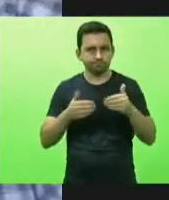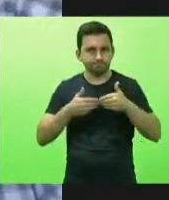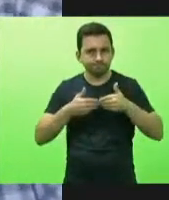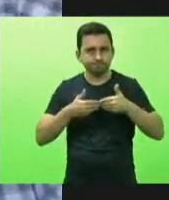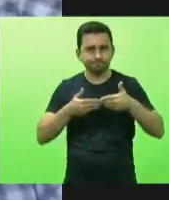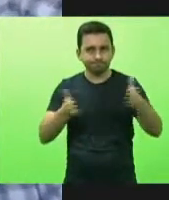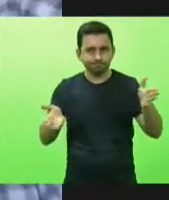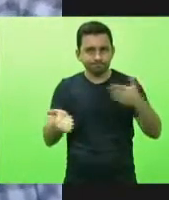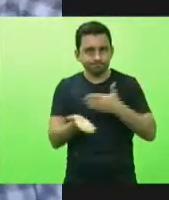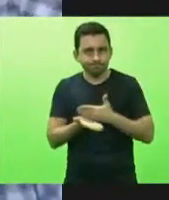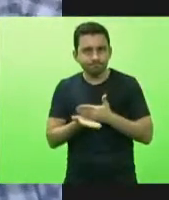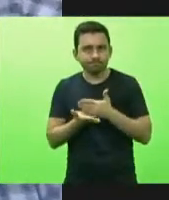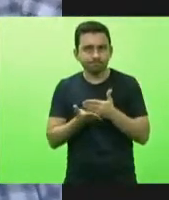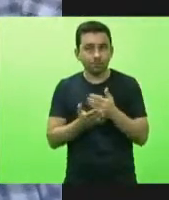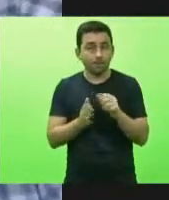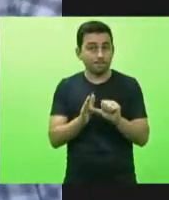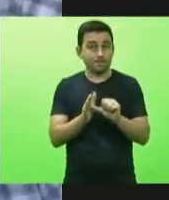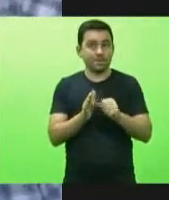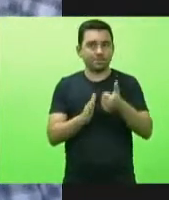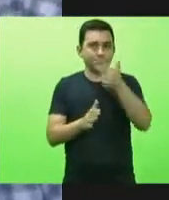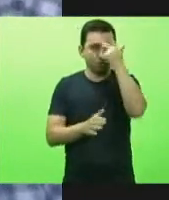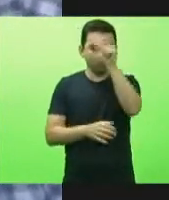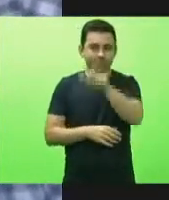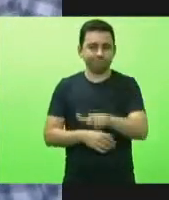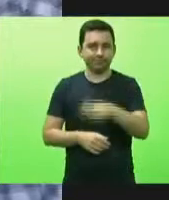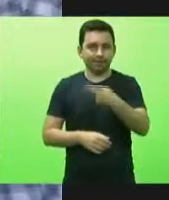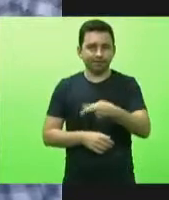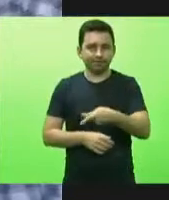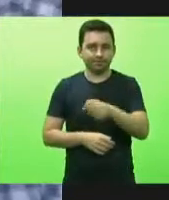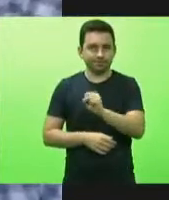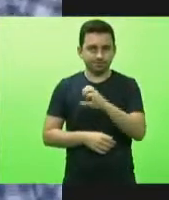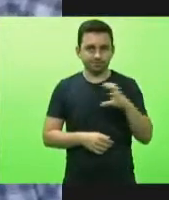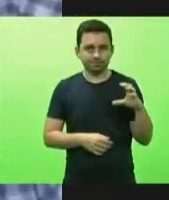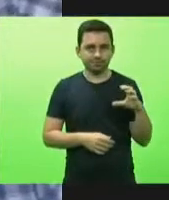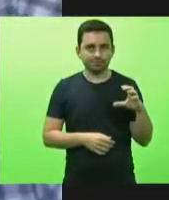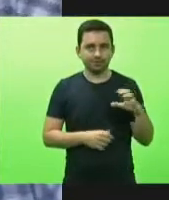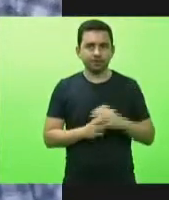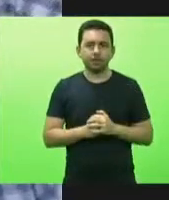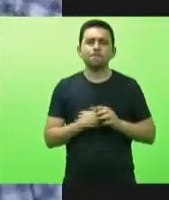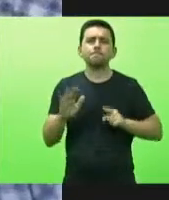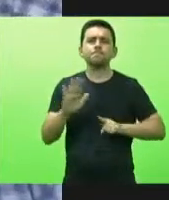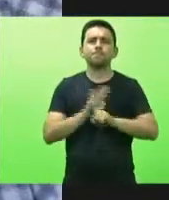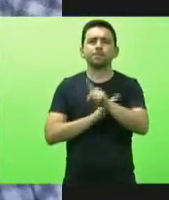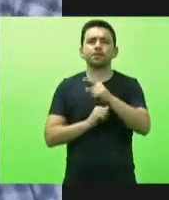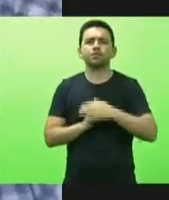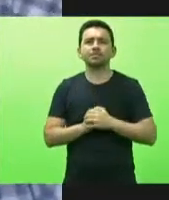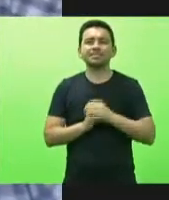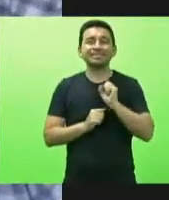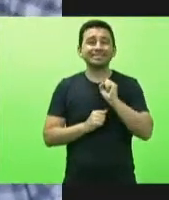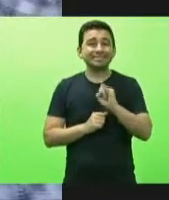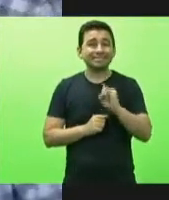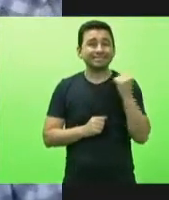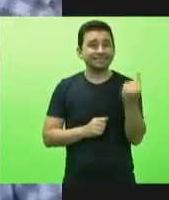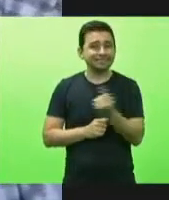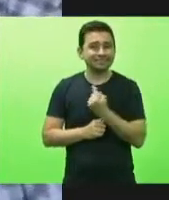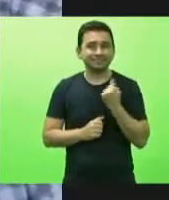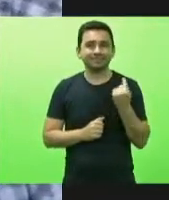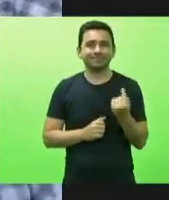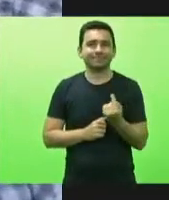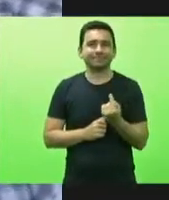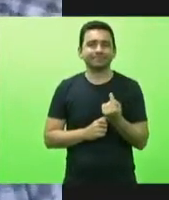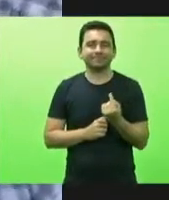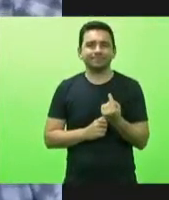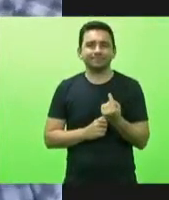vacinamos o primeiro catarinense eu pergunto se nós formos se nós formos